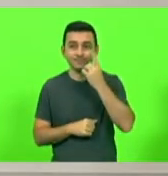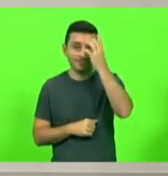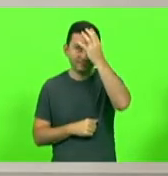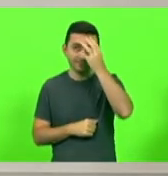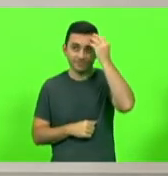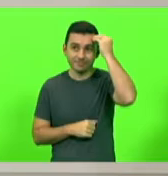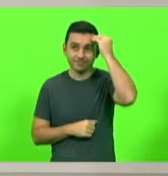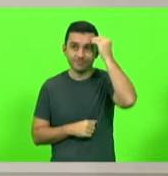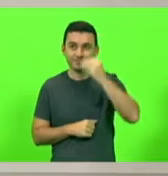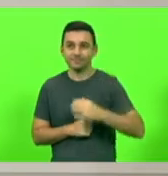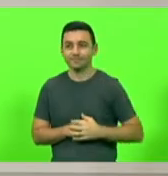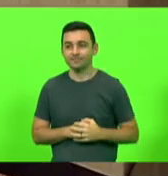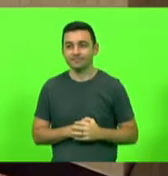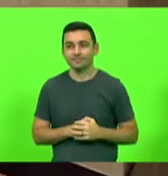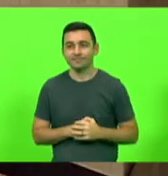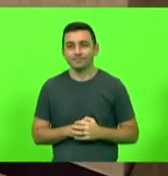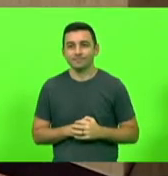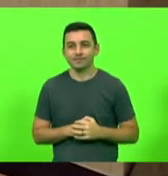Carminati.